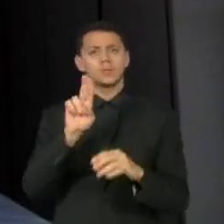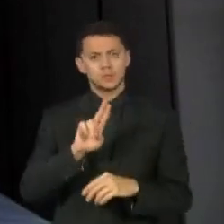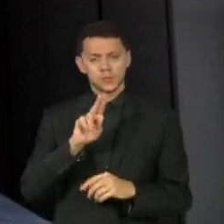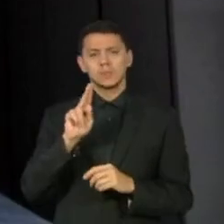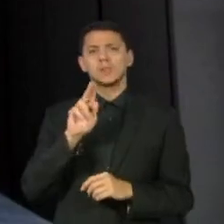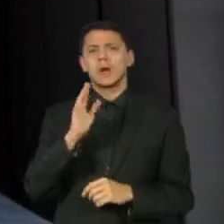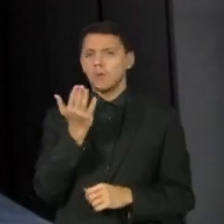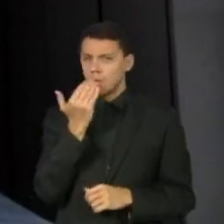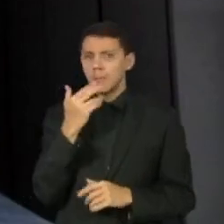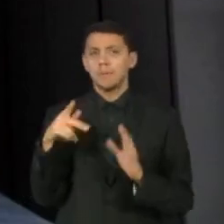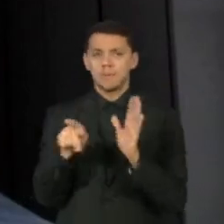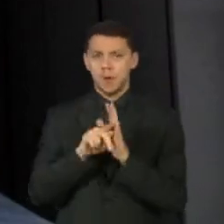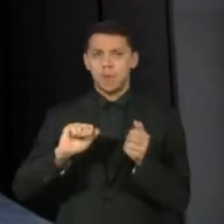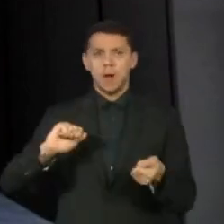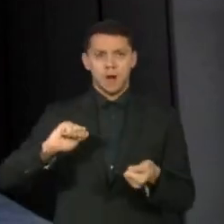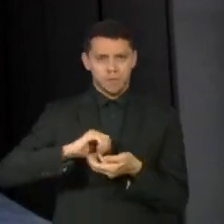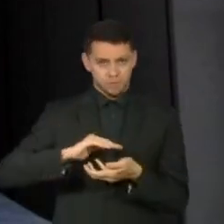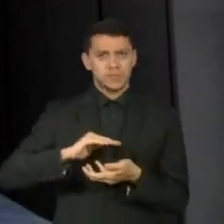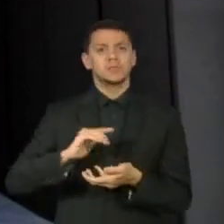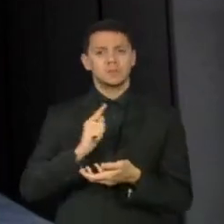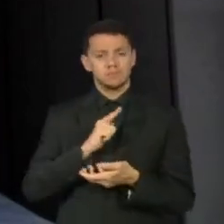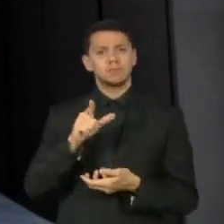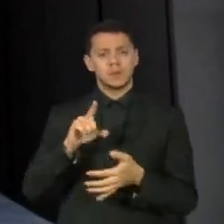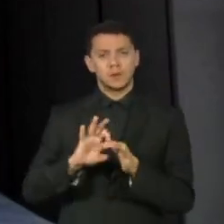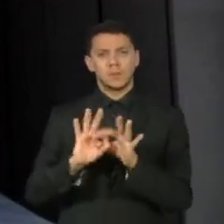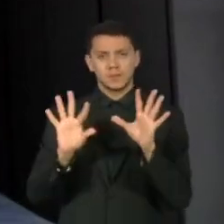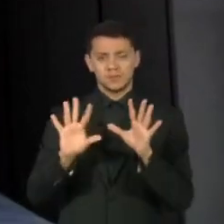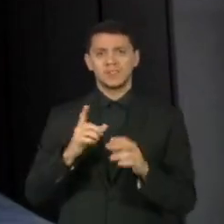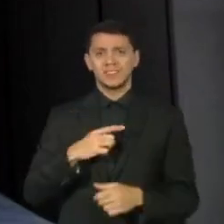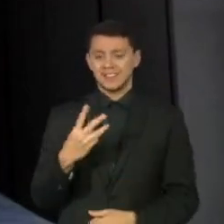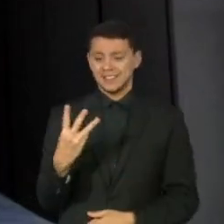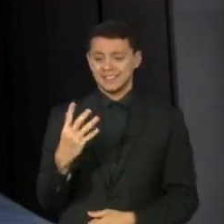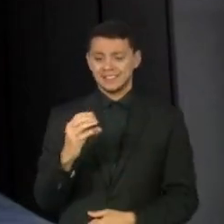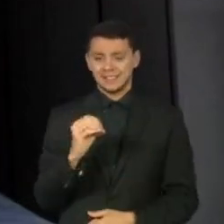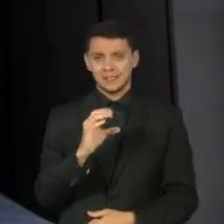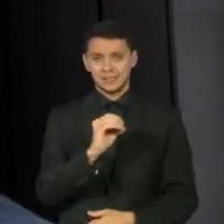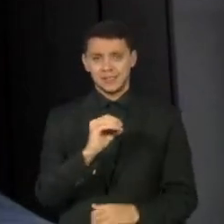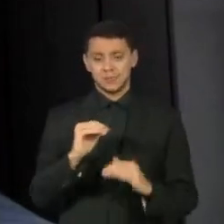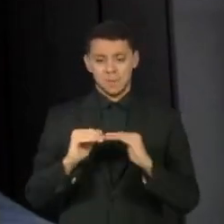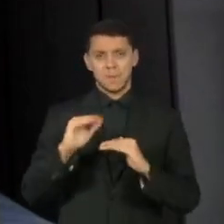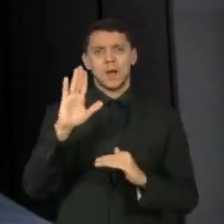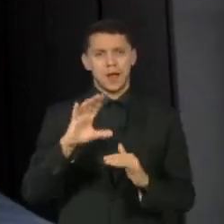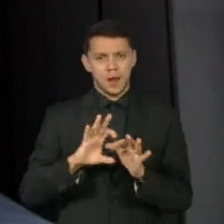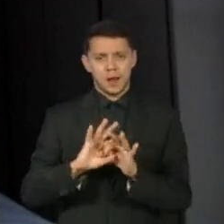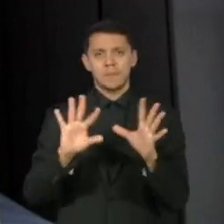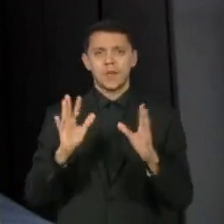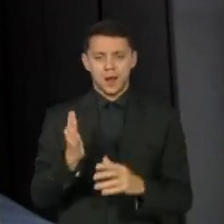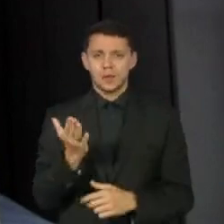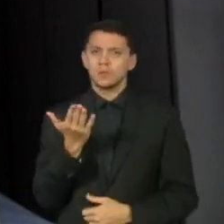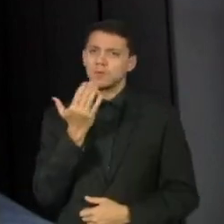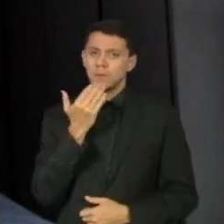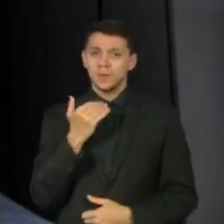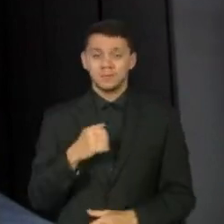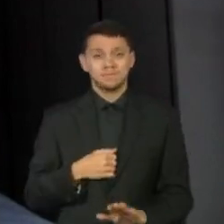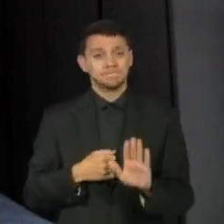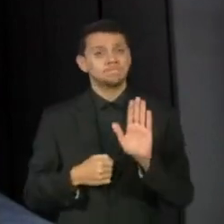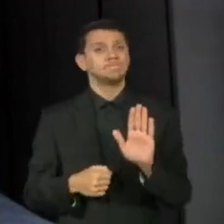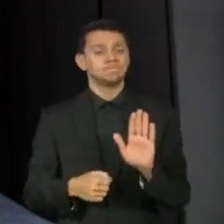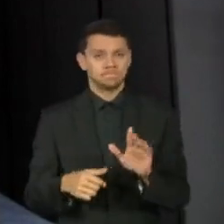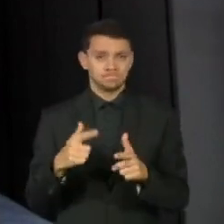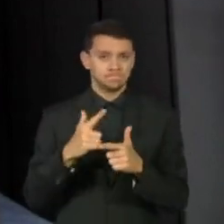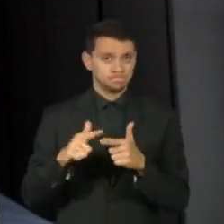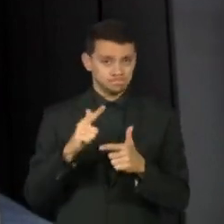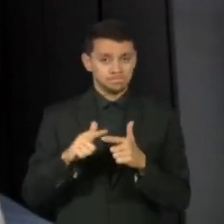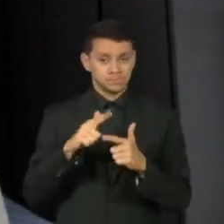Anvisa, né? Vários deles, a gente tem mais de 300 aditivos aí liberados para consumo. A questão que é do